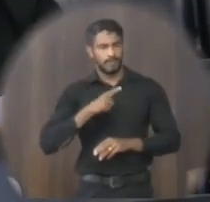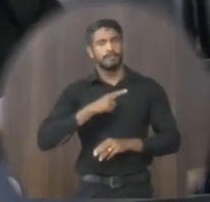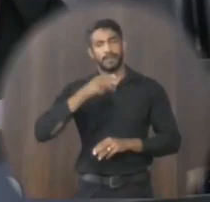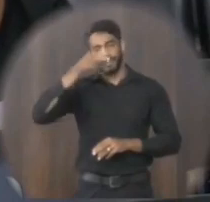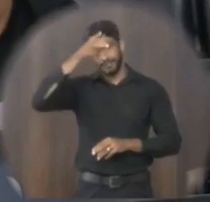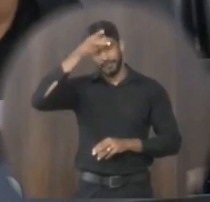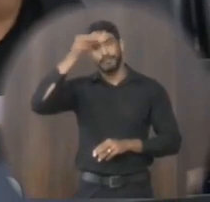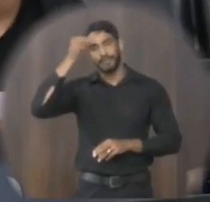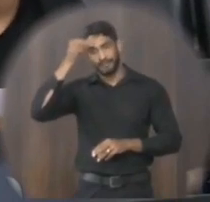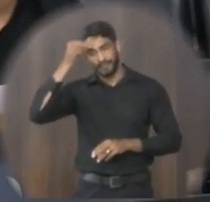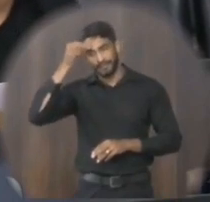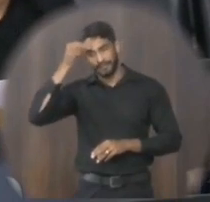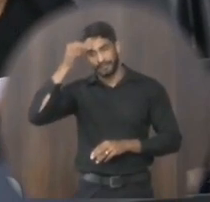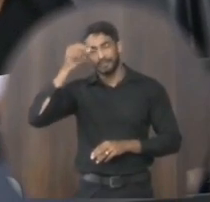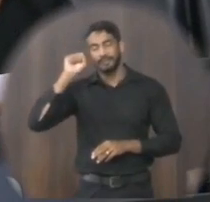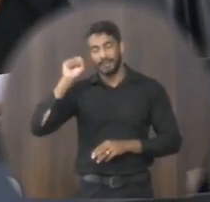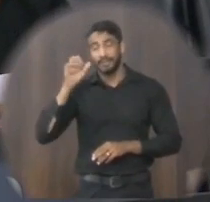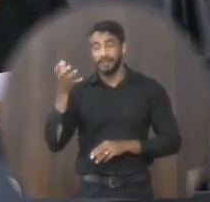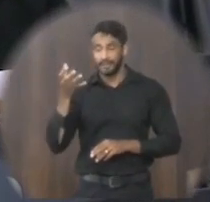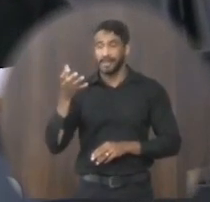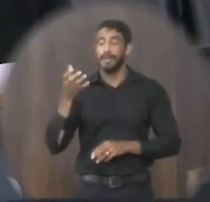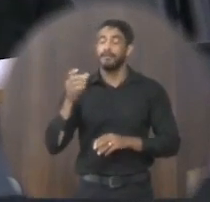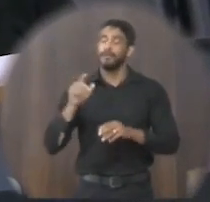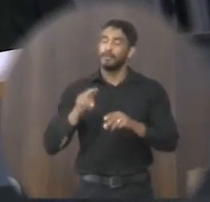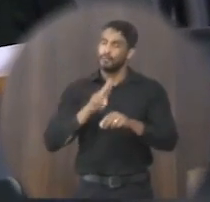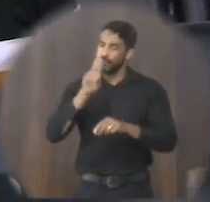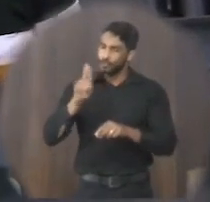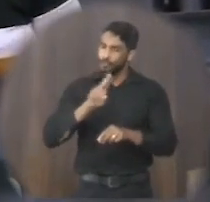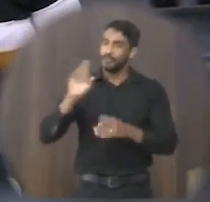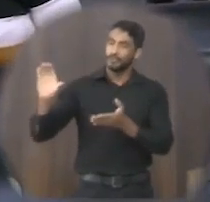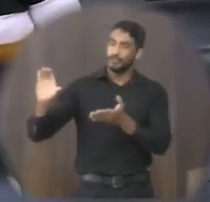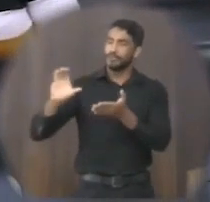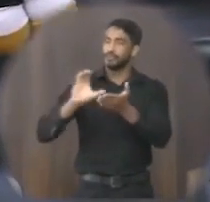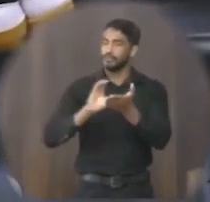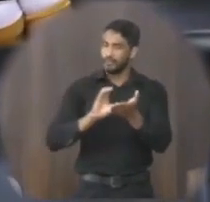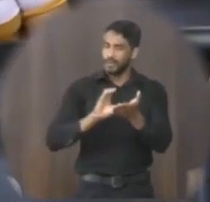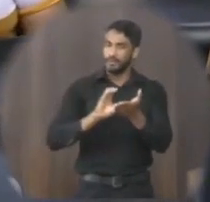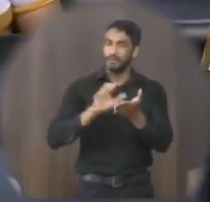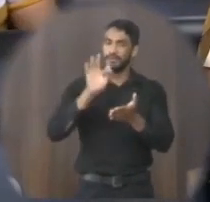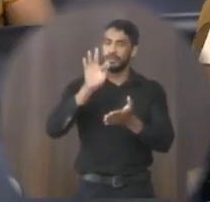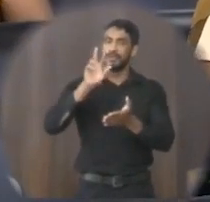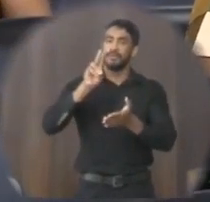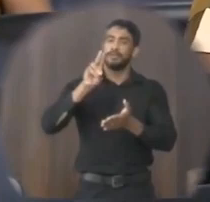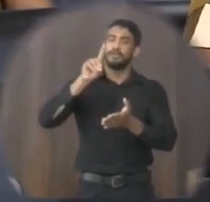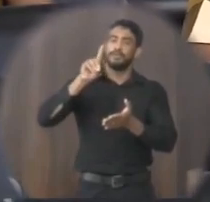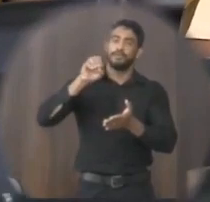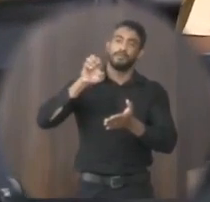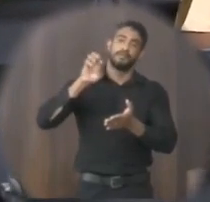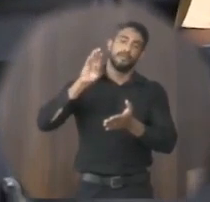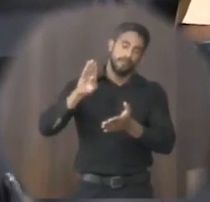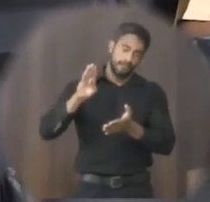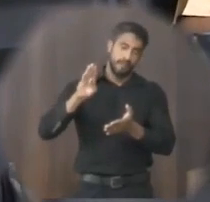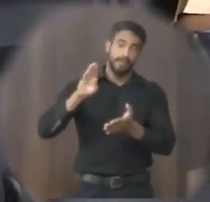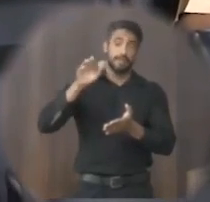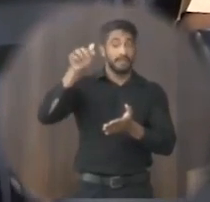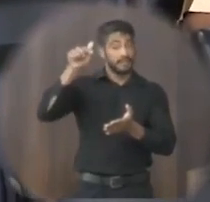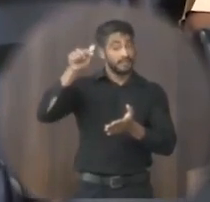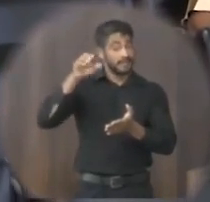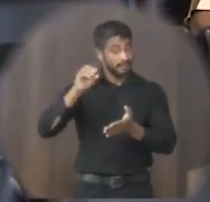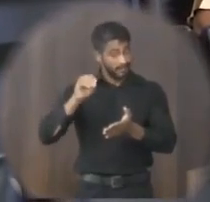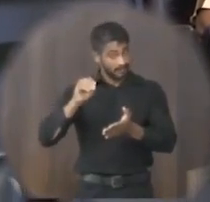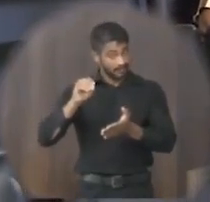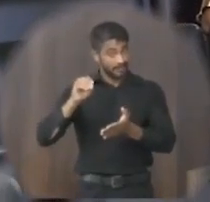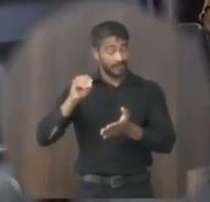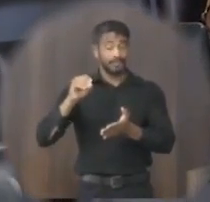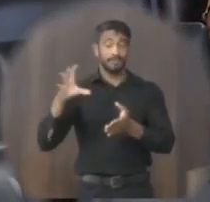de modo que requeira a imediata aplicação dos recursos do fundeb e sobretudo dos 70% mínimos de